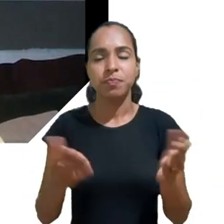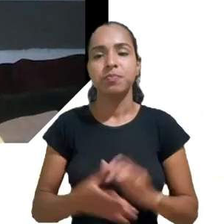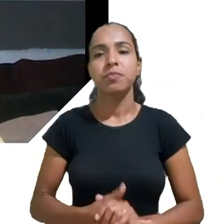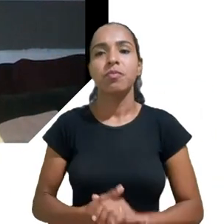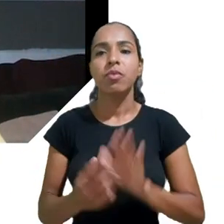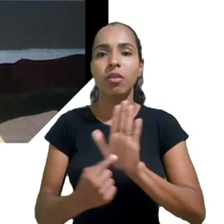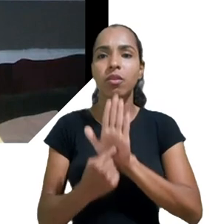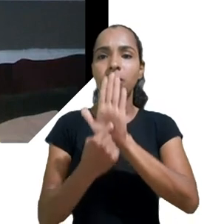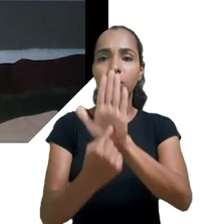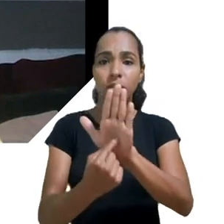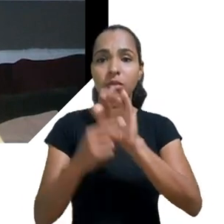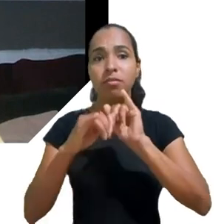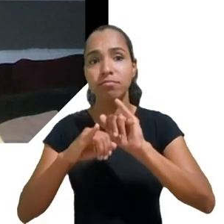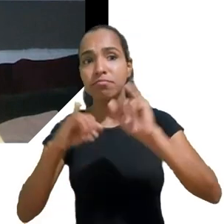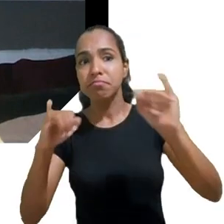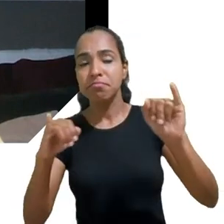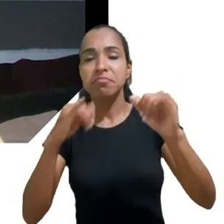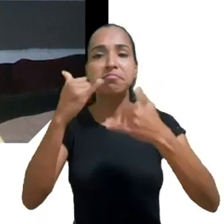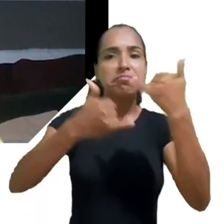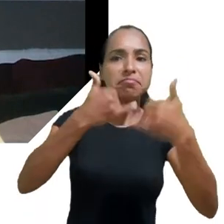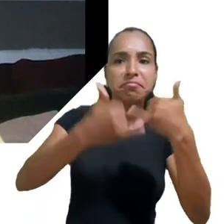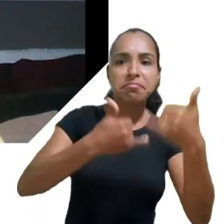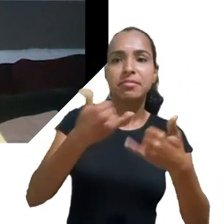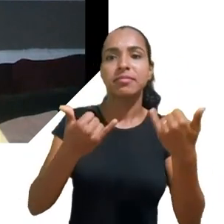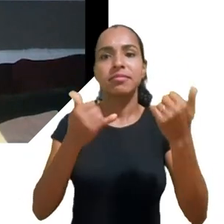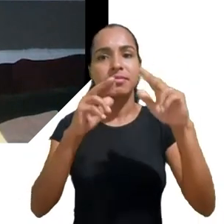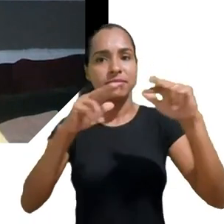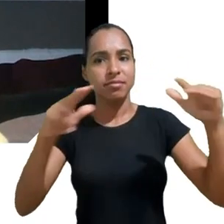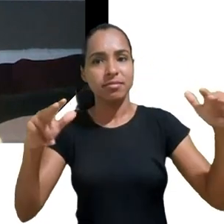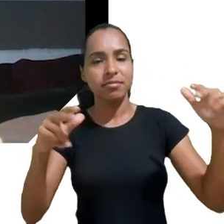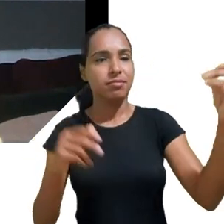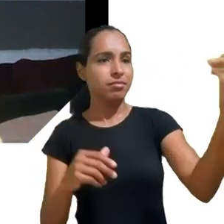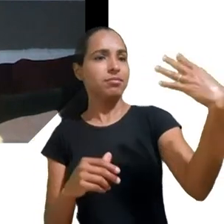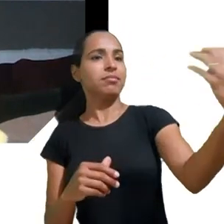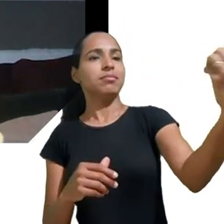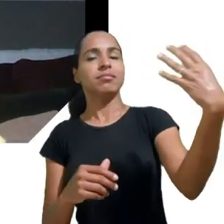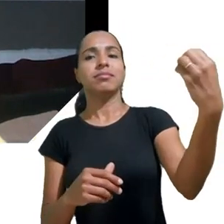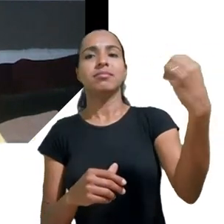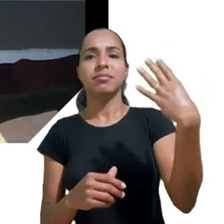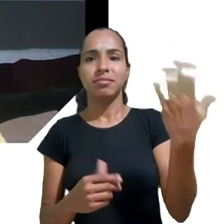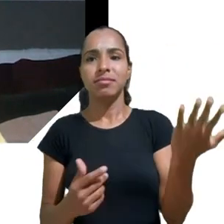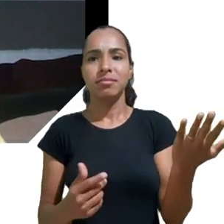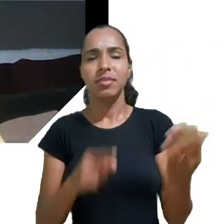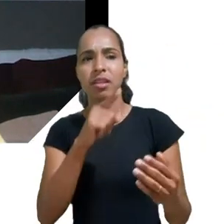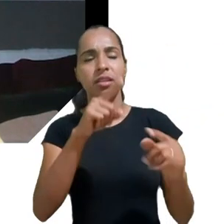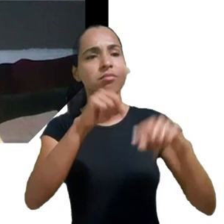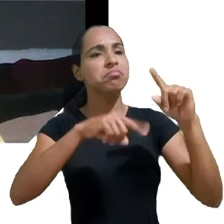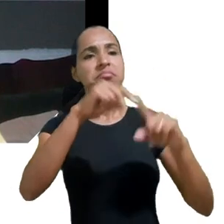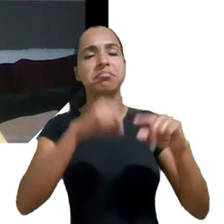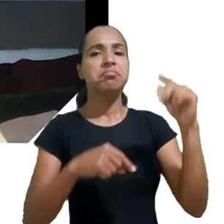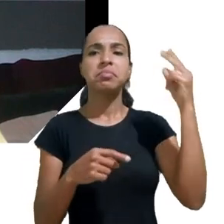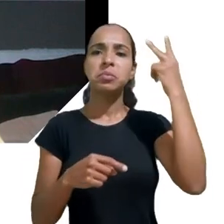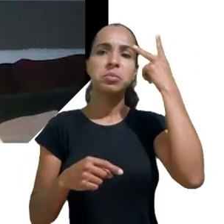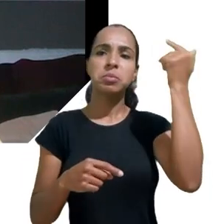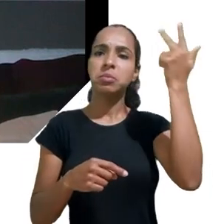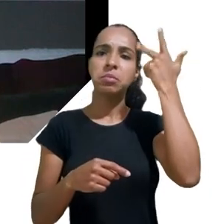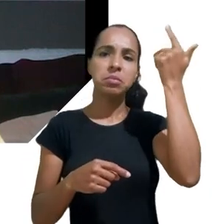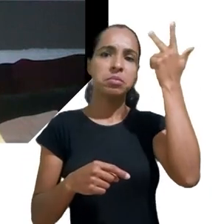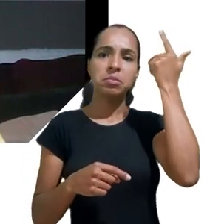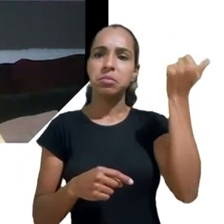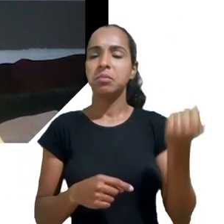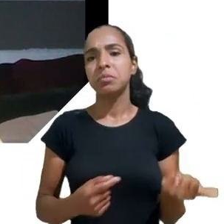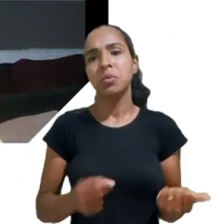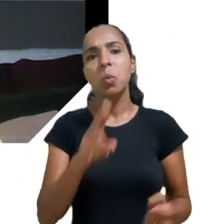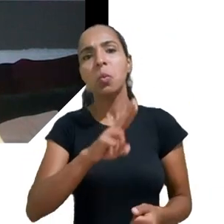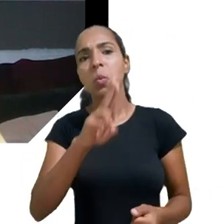entretenimento, aparecendo como se aqueles produtos fossem naturais, ou seja, naturalizando aqueles usos. A